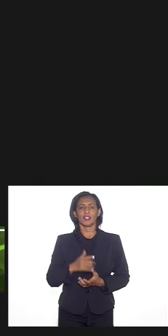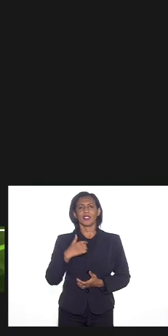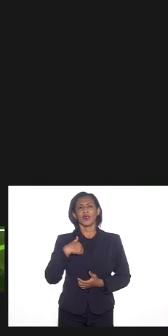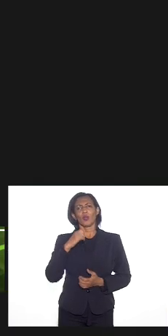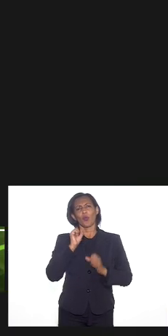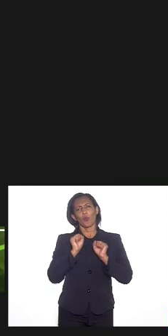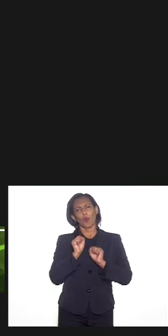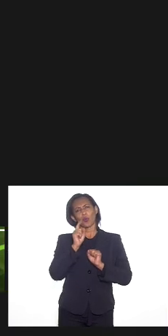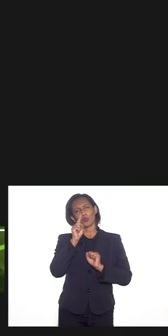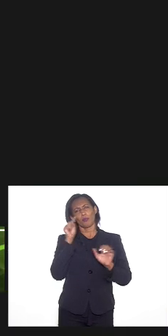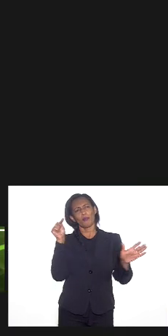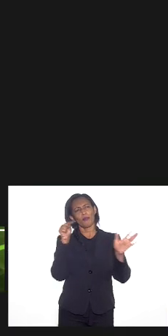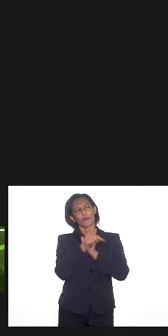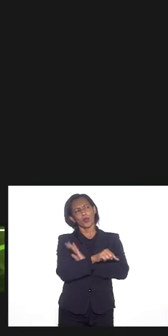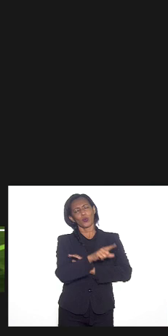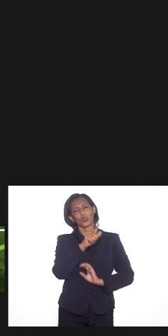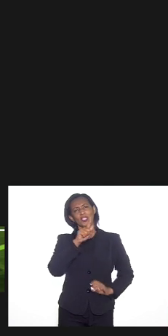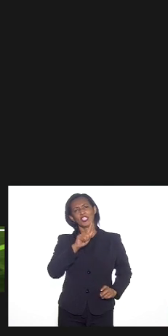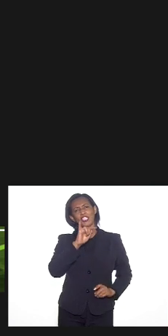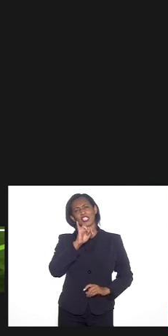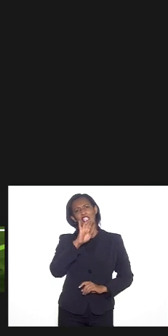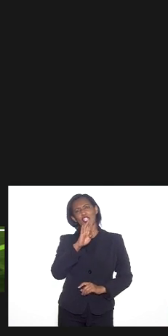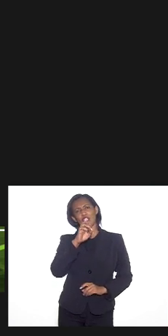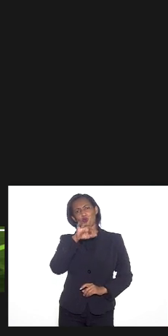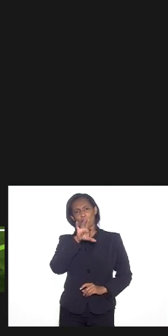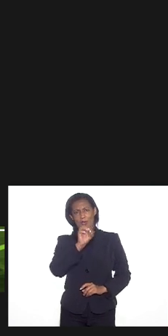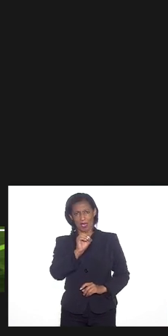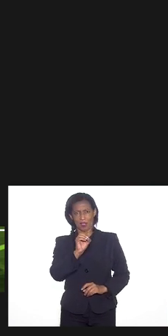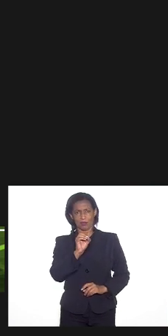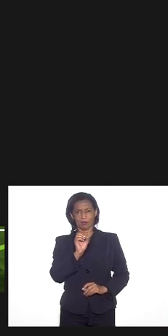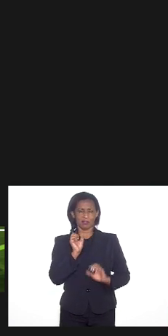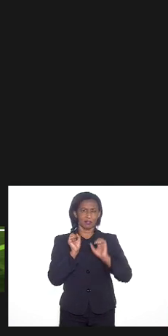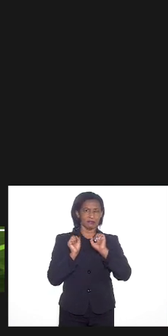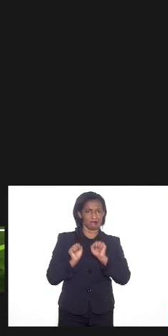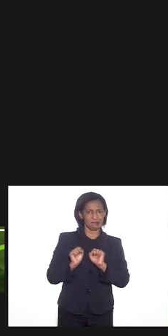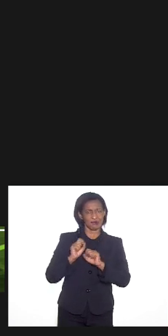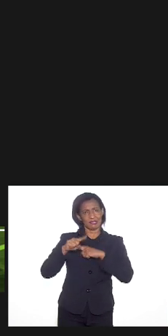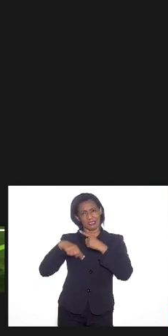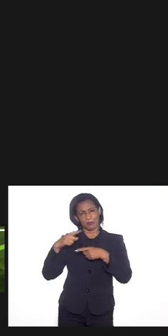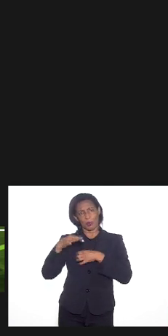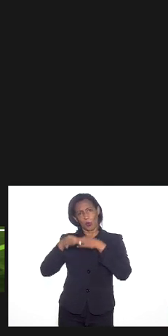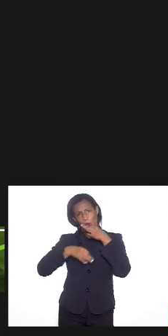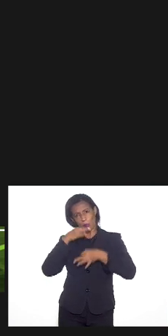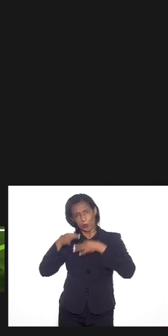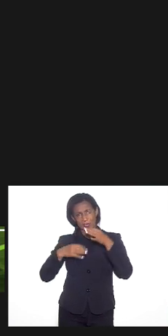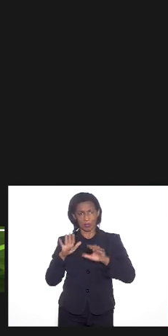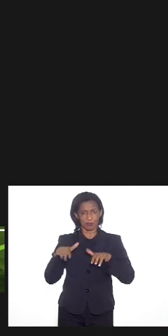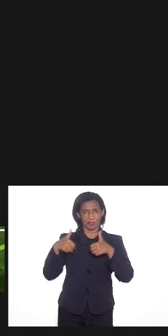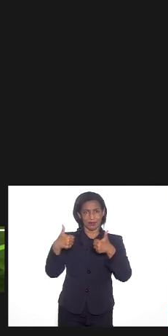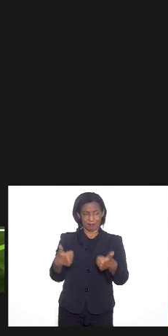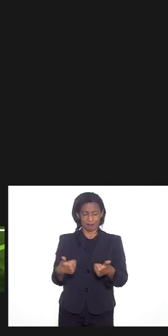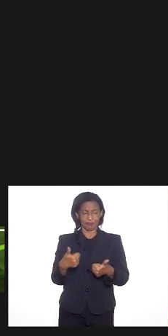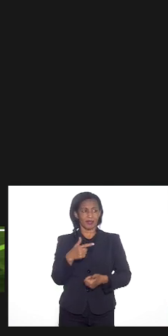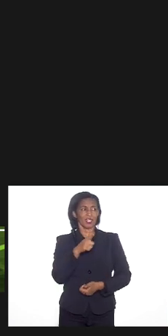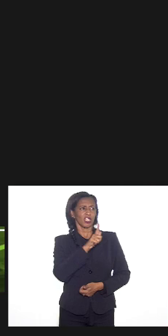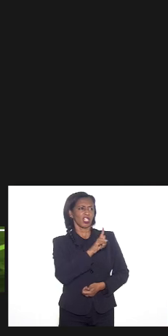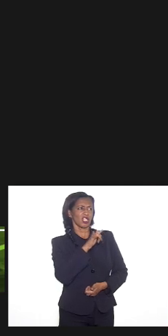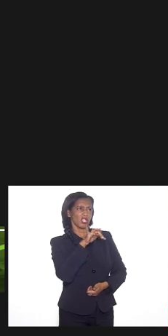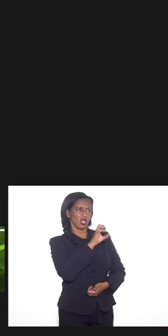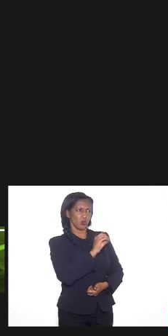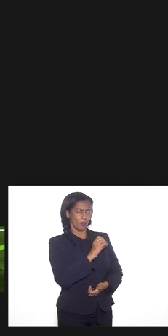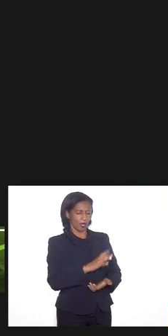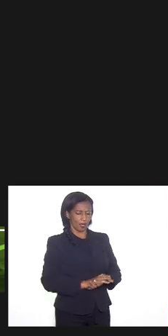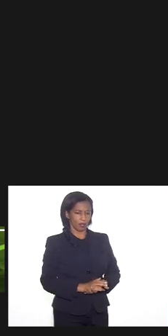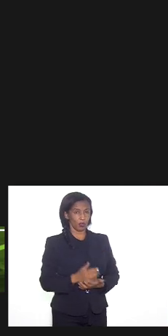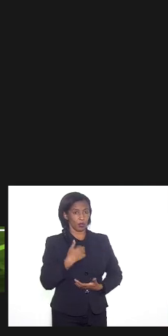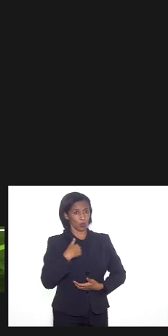perguntinha ao Gilberto é uma pergunta só e depois eu faço considerações também tá bom o Gilberto tudo bem com você